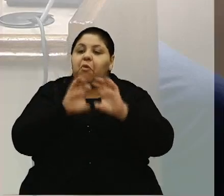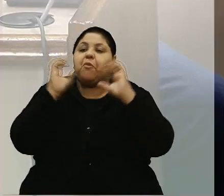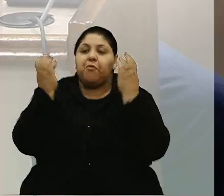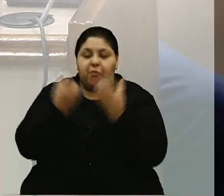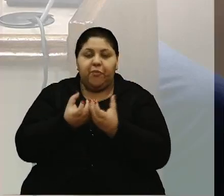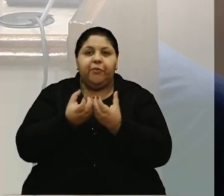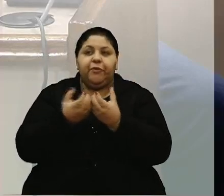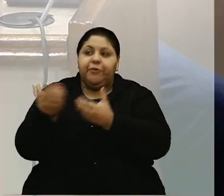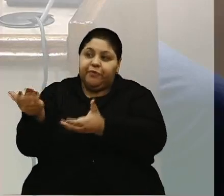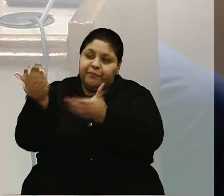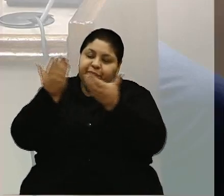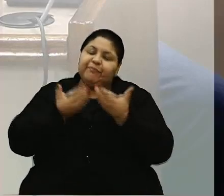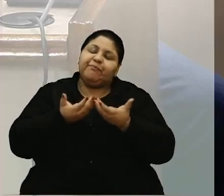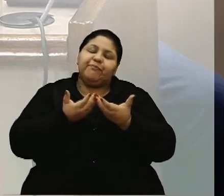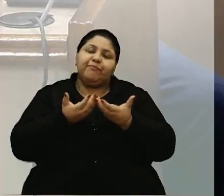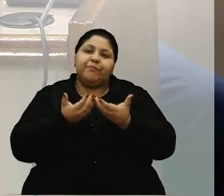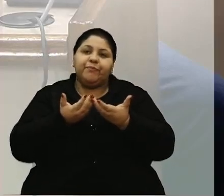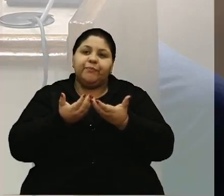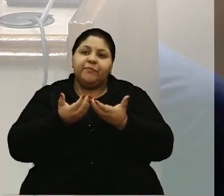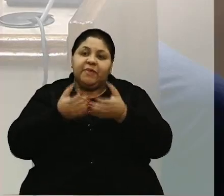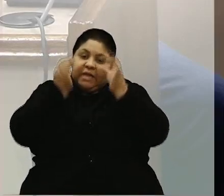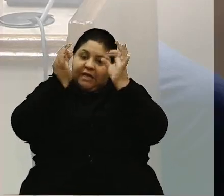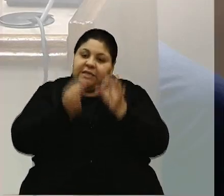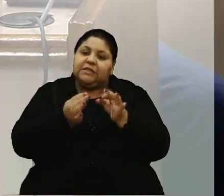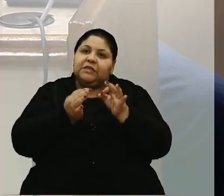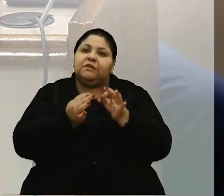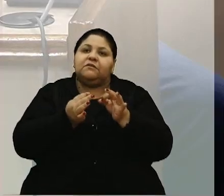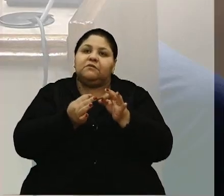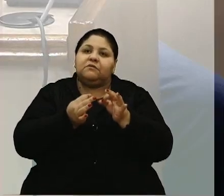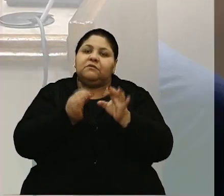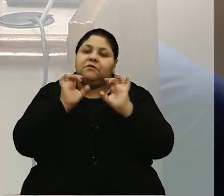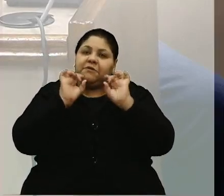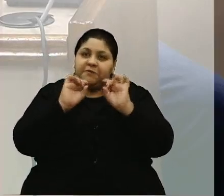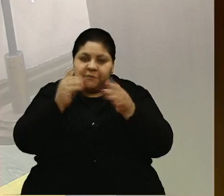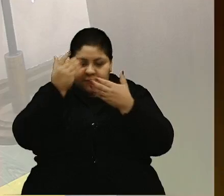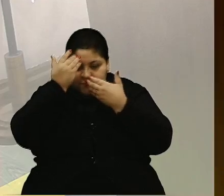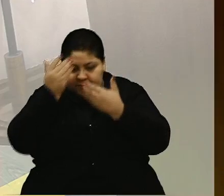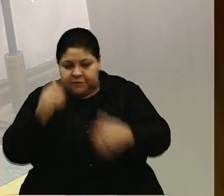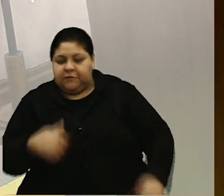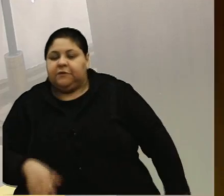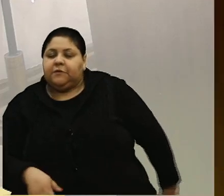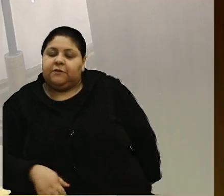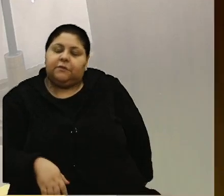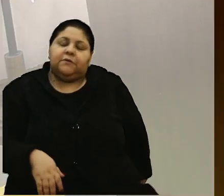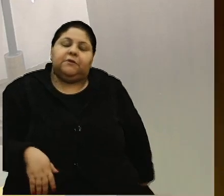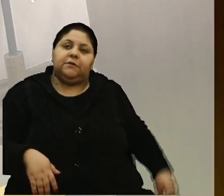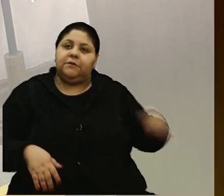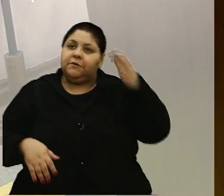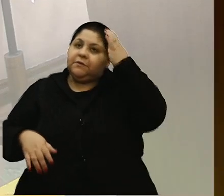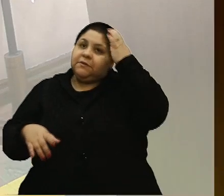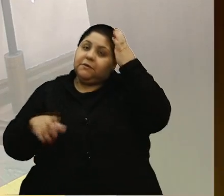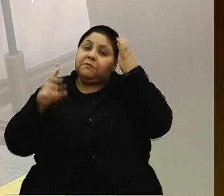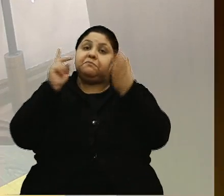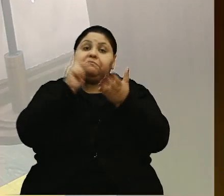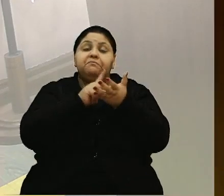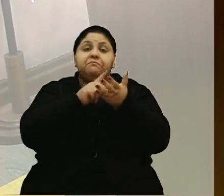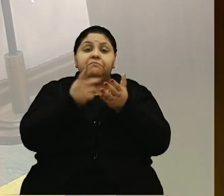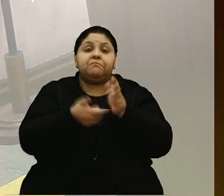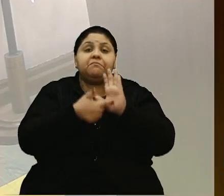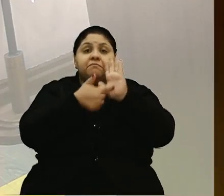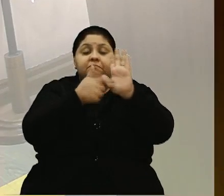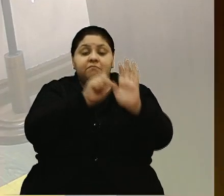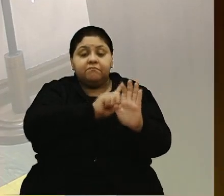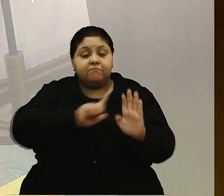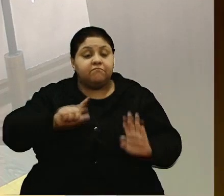está recebendo aquilo que é justo e digno. Era isso, meu muito obrigado. Obrigado, Cadone. É, na verdade, é uma demonstração que o